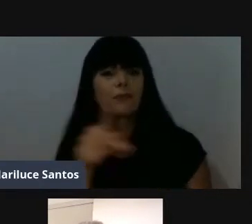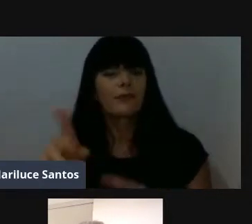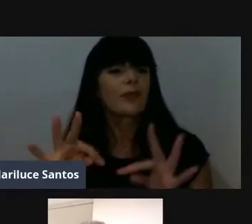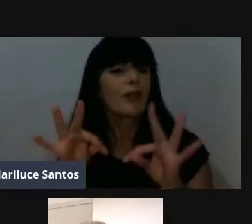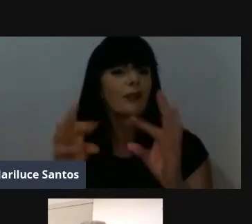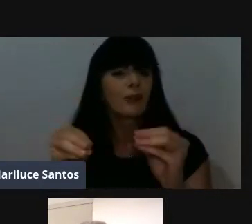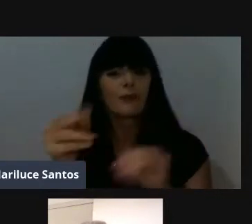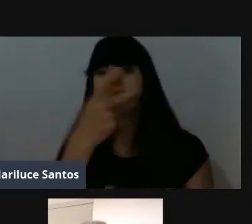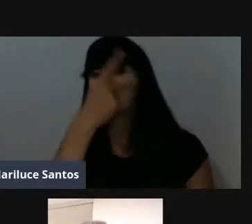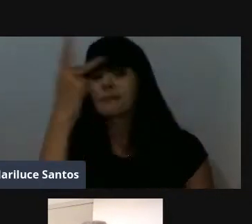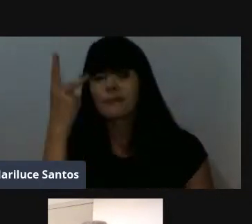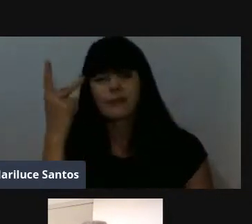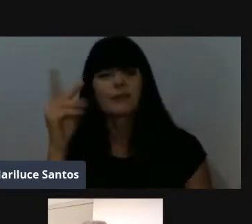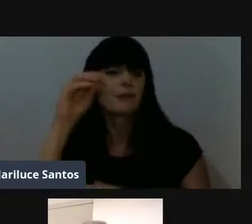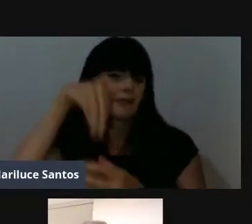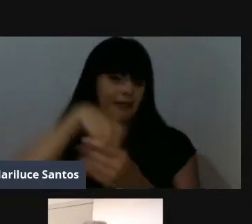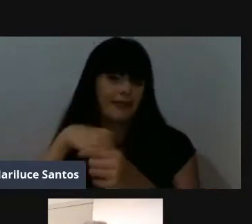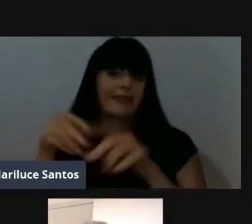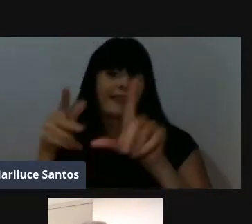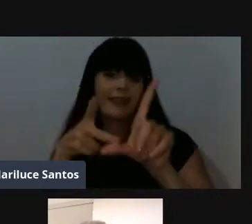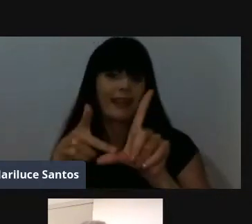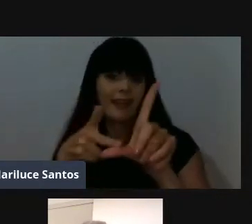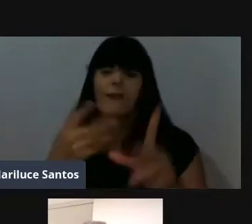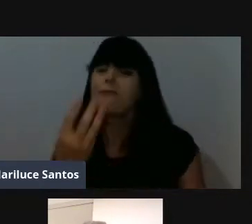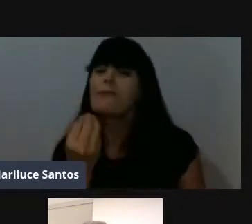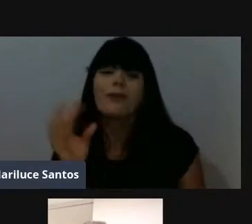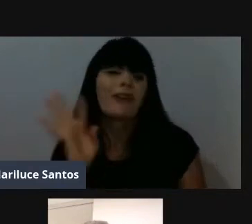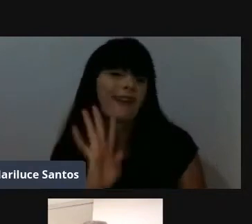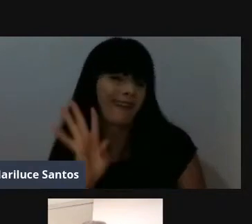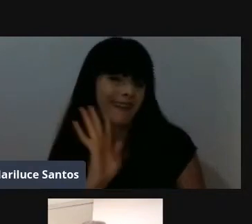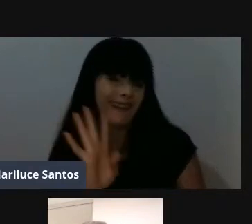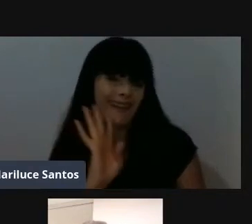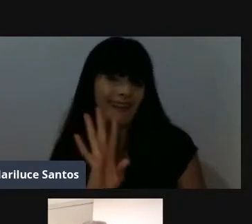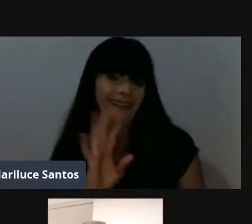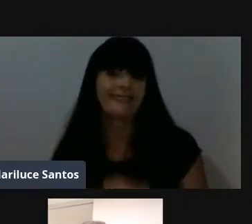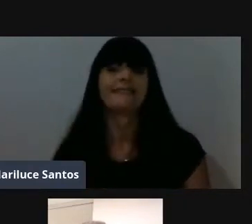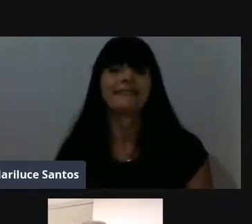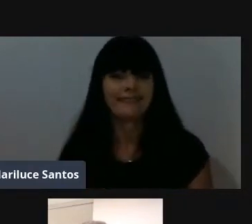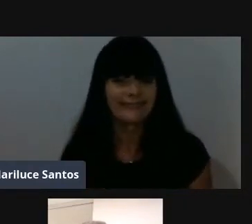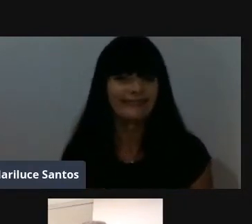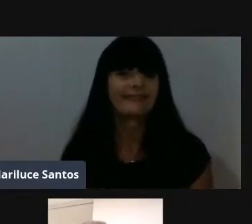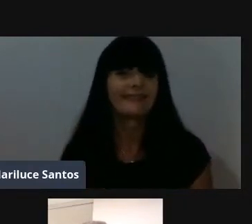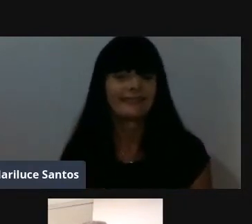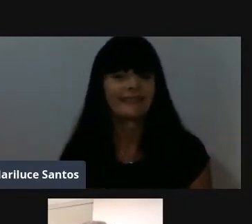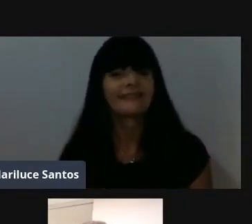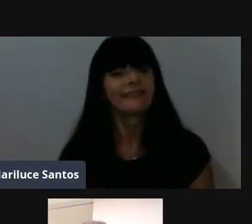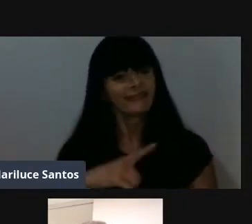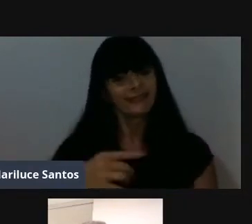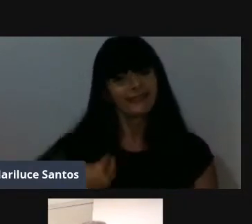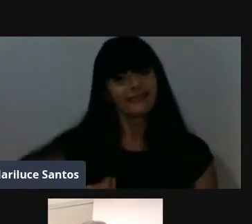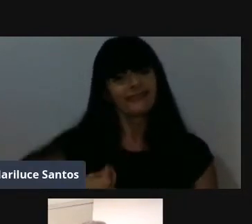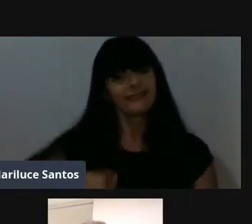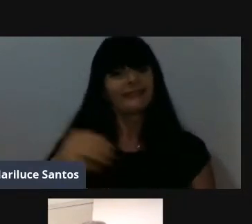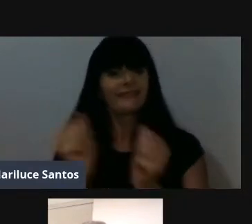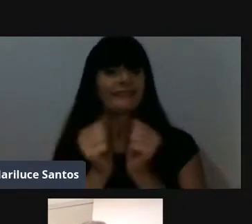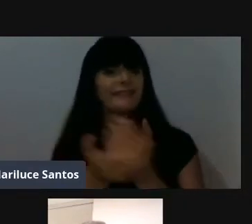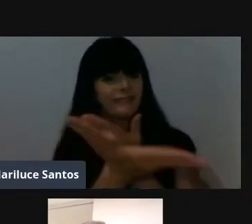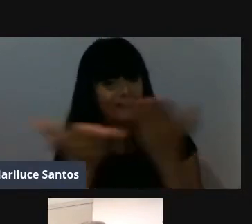mundo que está envolvido nessa live, foi muito legal. Foi muito legal estar com vocês também.